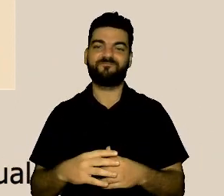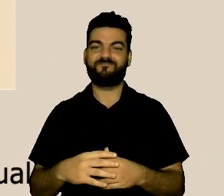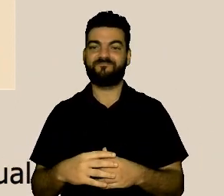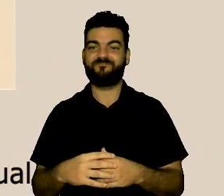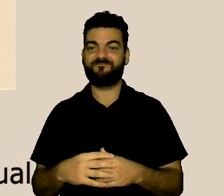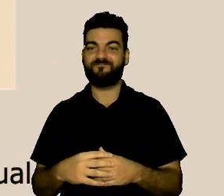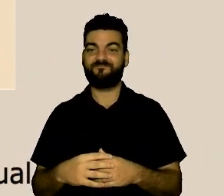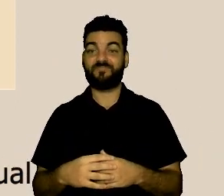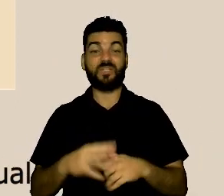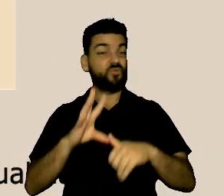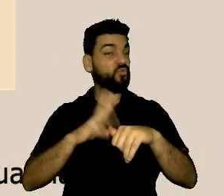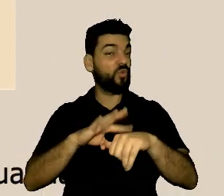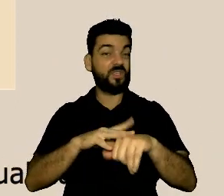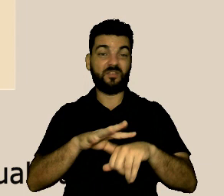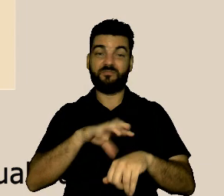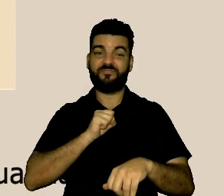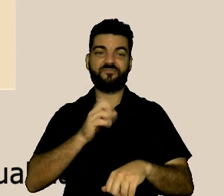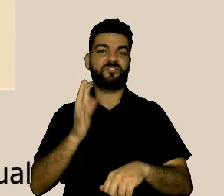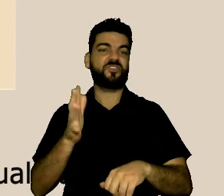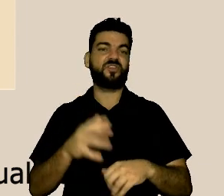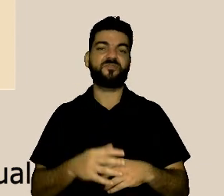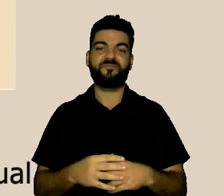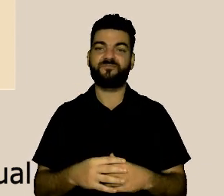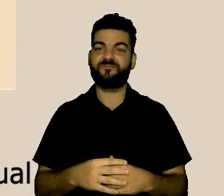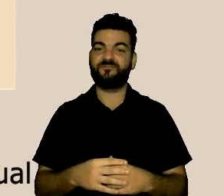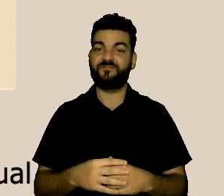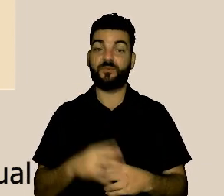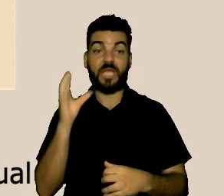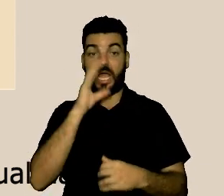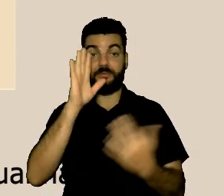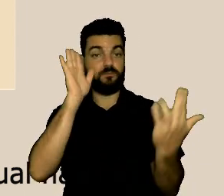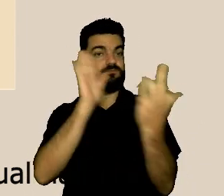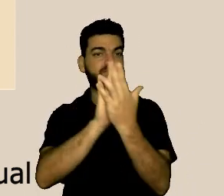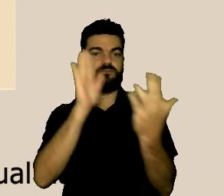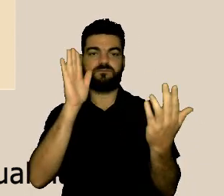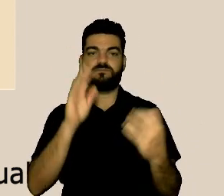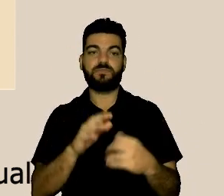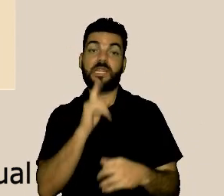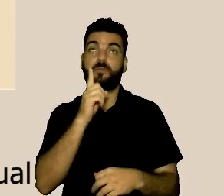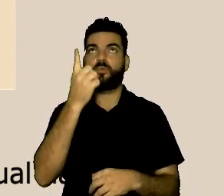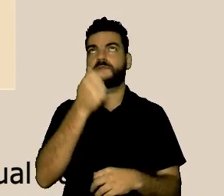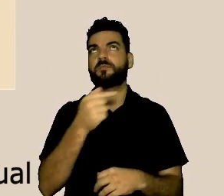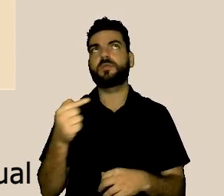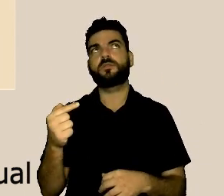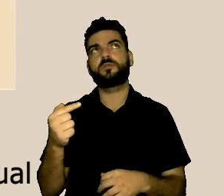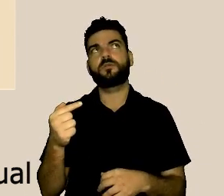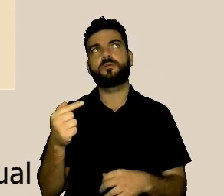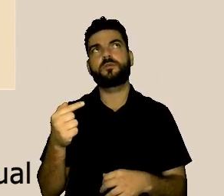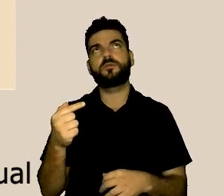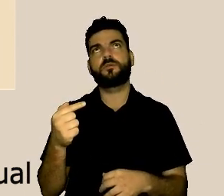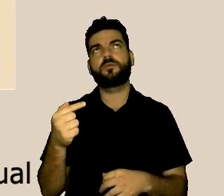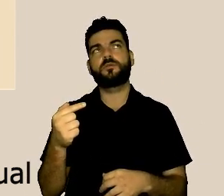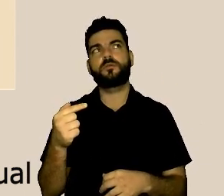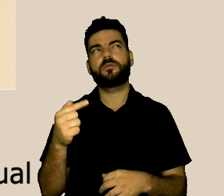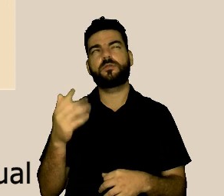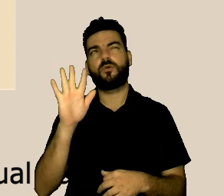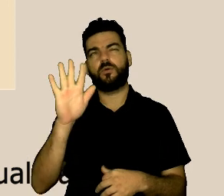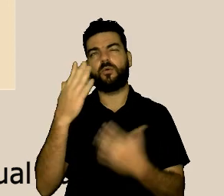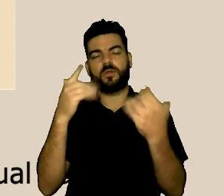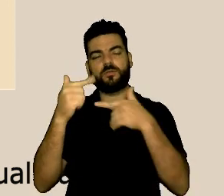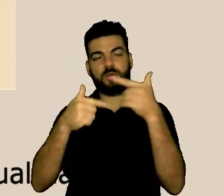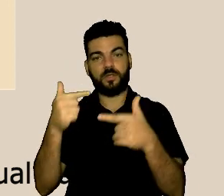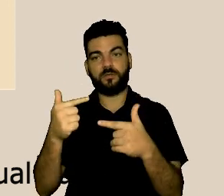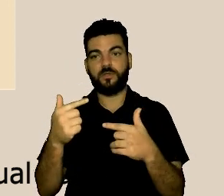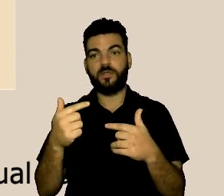a doença já se instalou essa semana que passou parece que quando a gente tem um trabalho as coisas